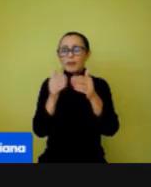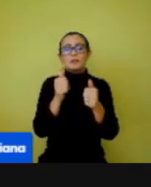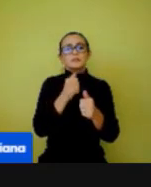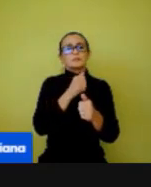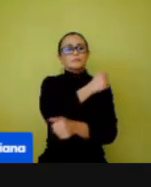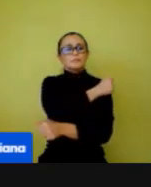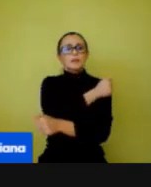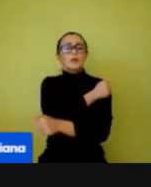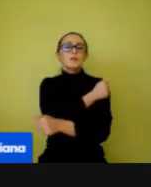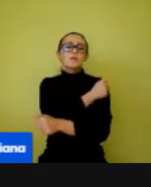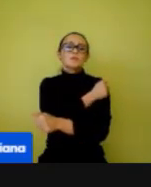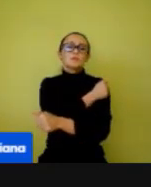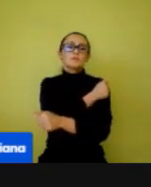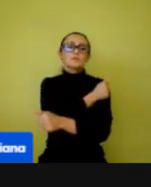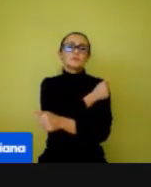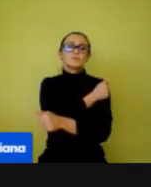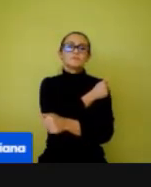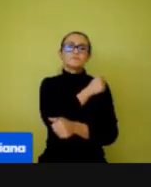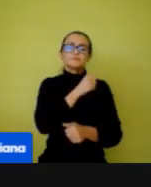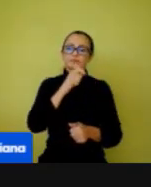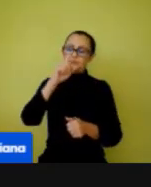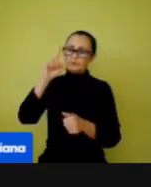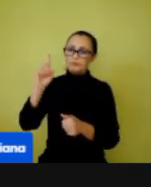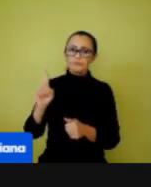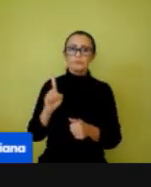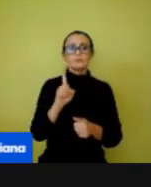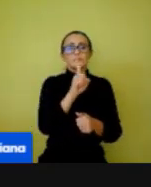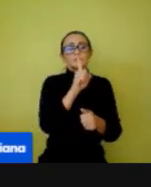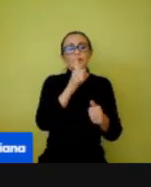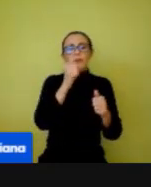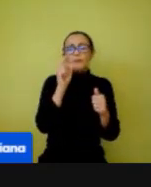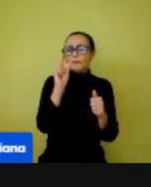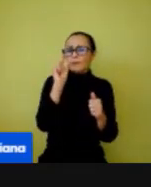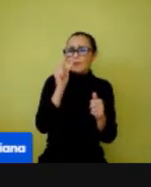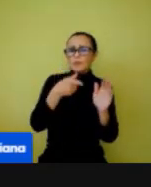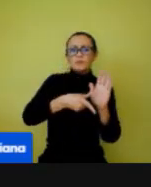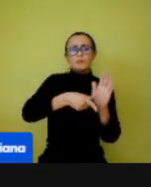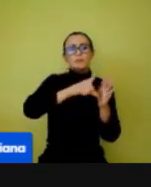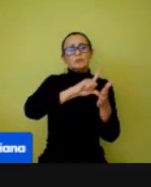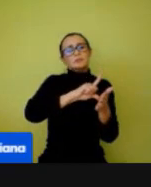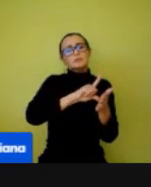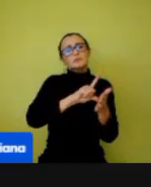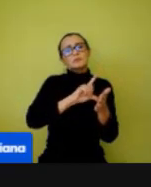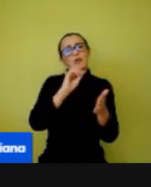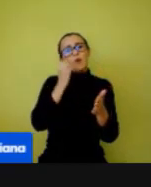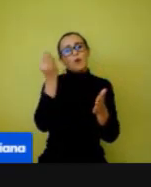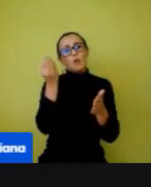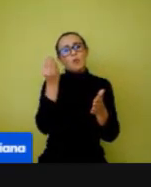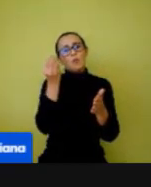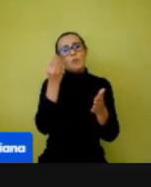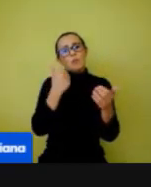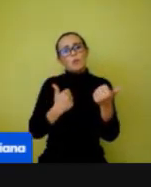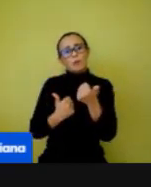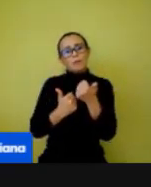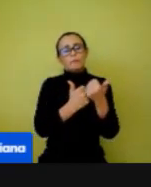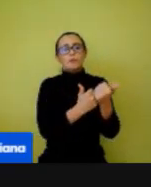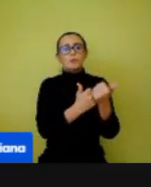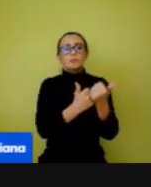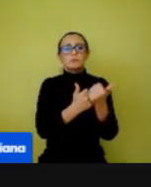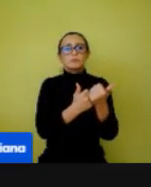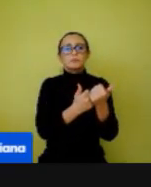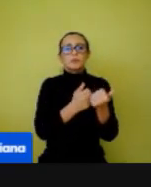auxiliar dele, para a pessoa que está conduzindo ele, ou que leve ele uns cinco minutos antes para a quadra,